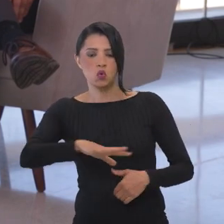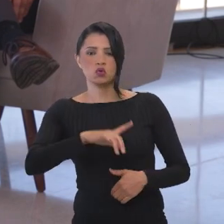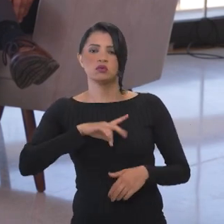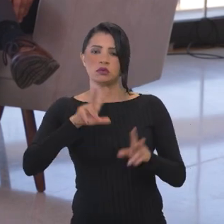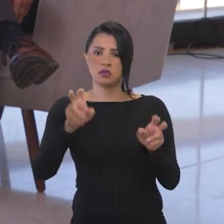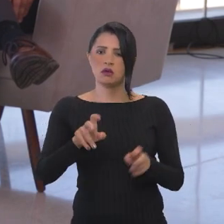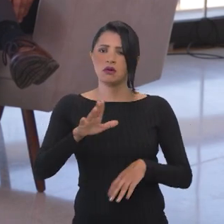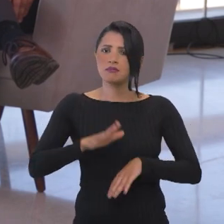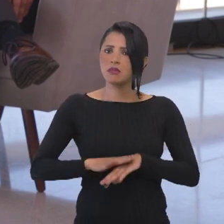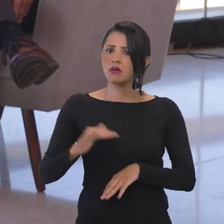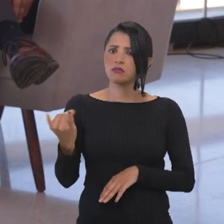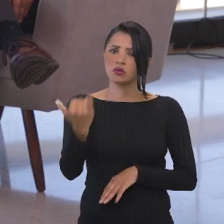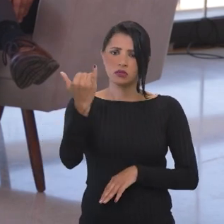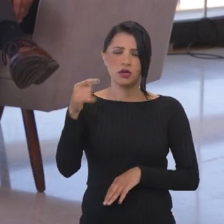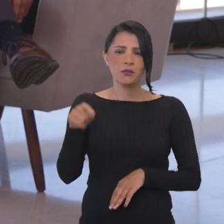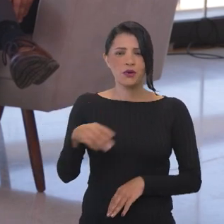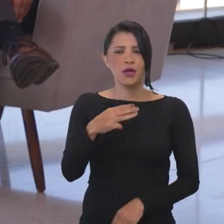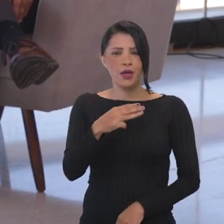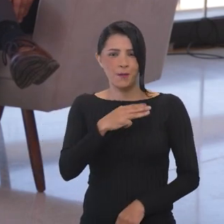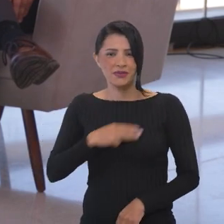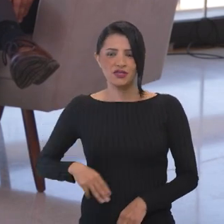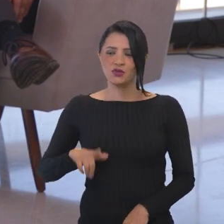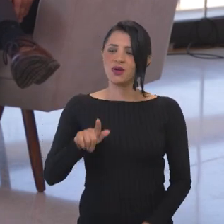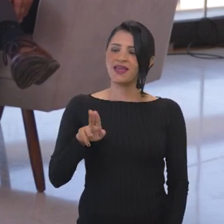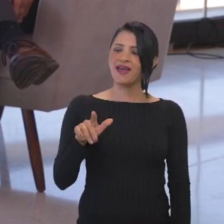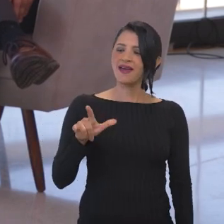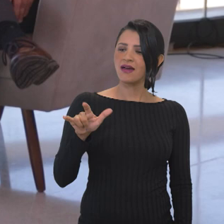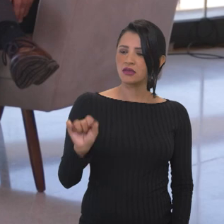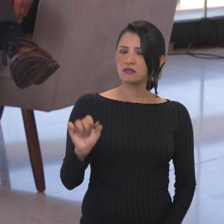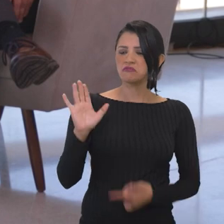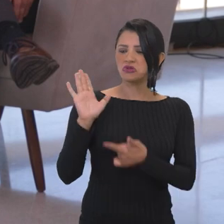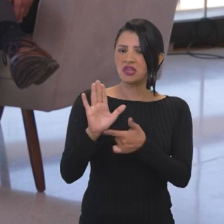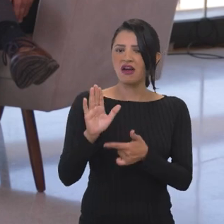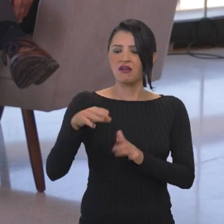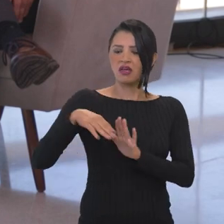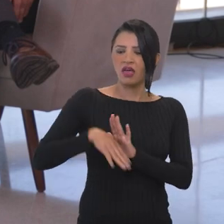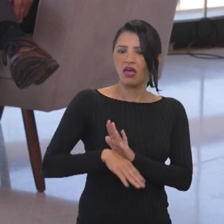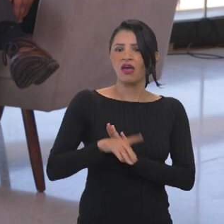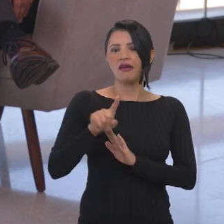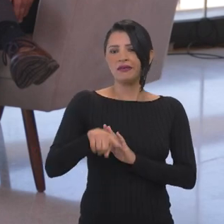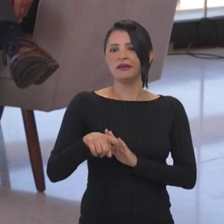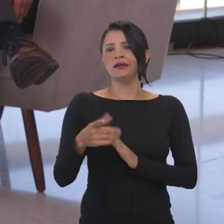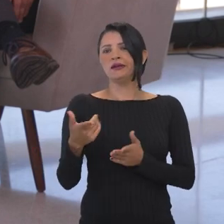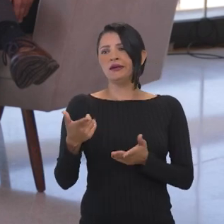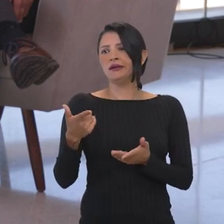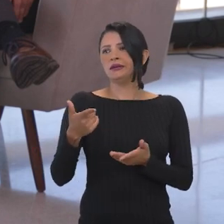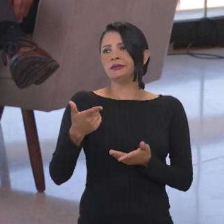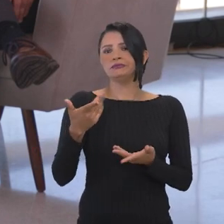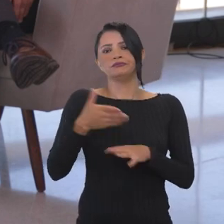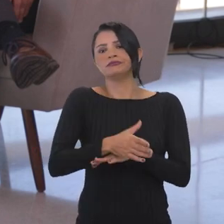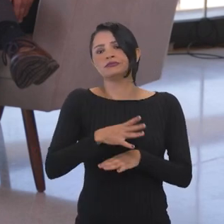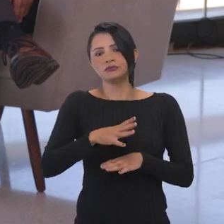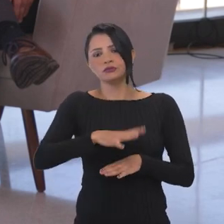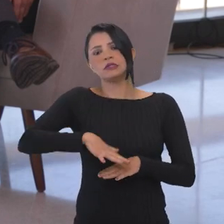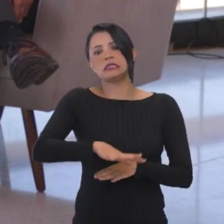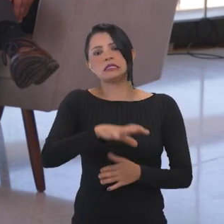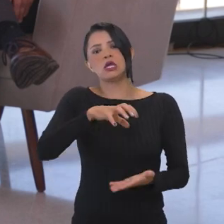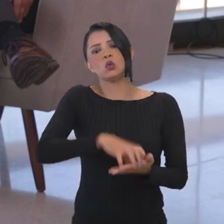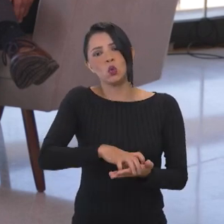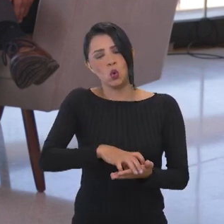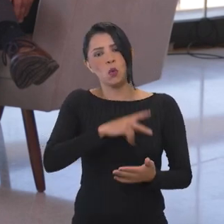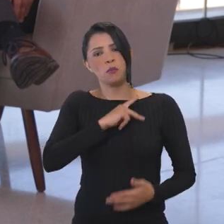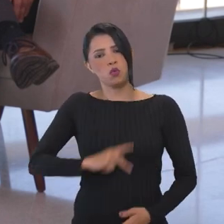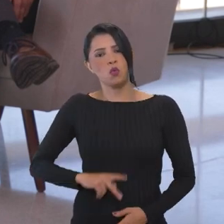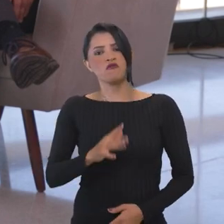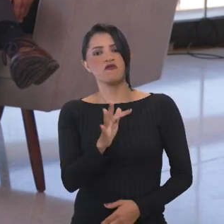o ministro Guedes, ele gostava de mostrar a queda da ocupação no setor público